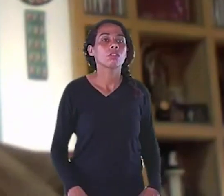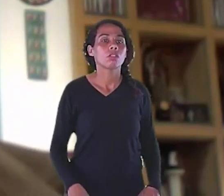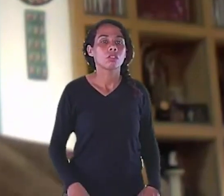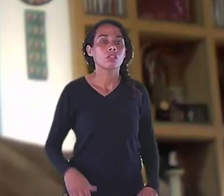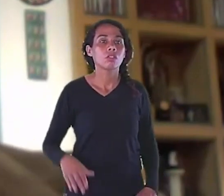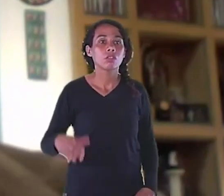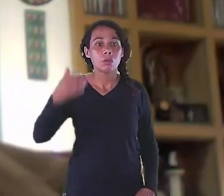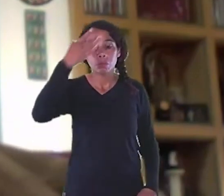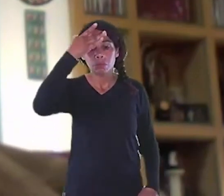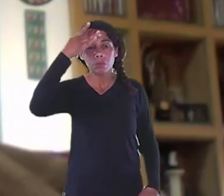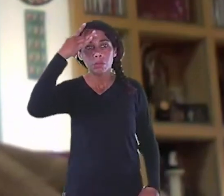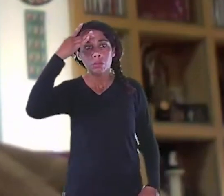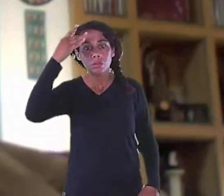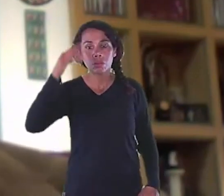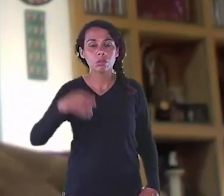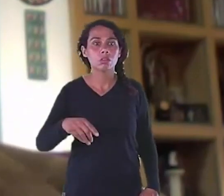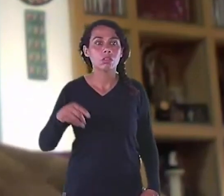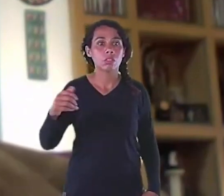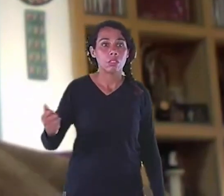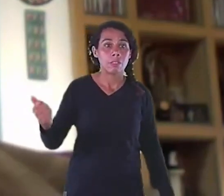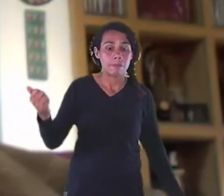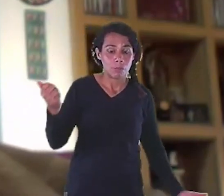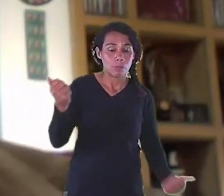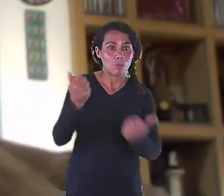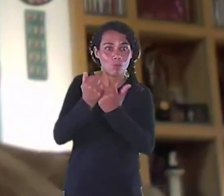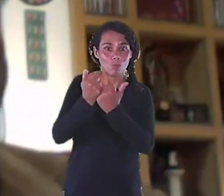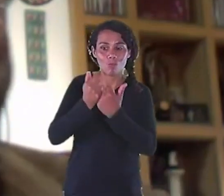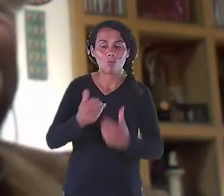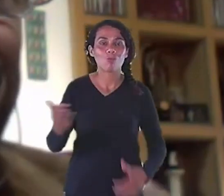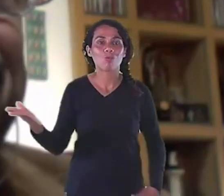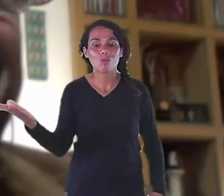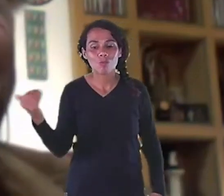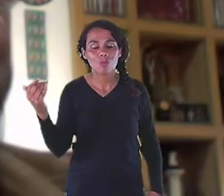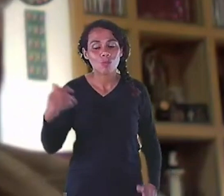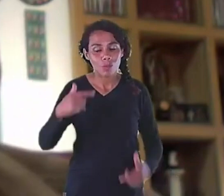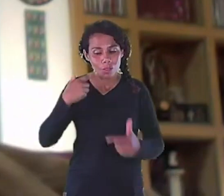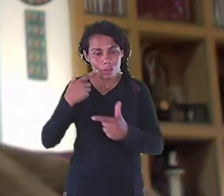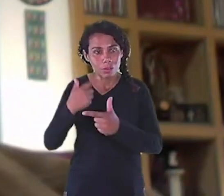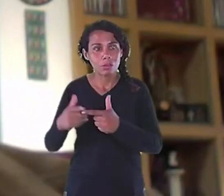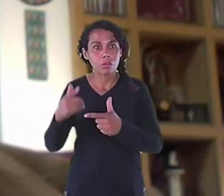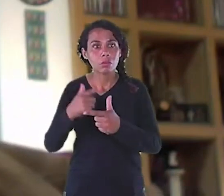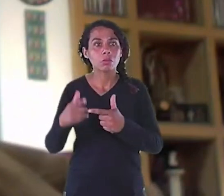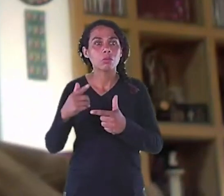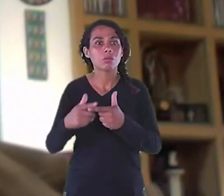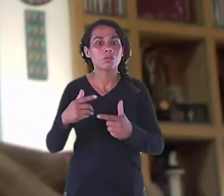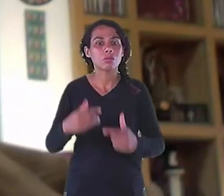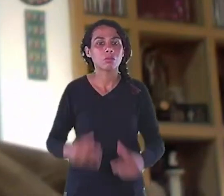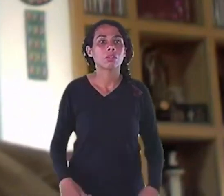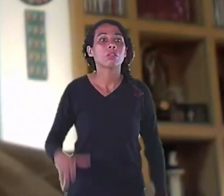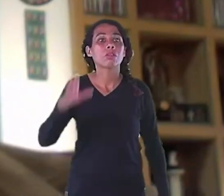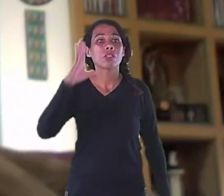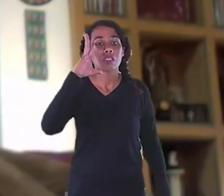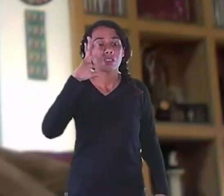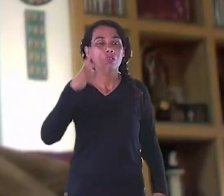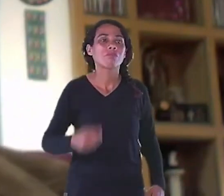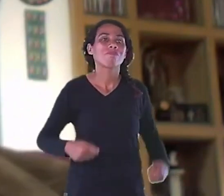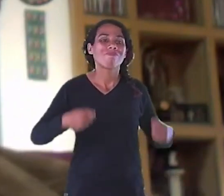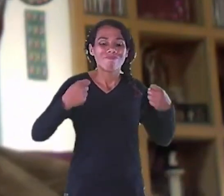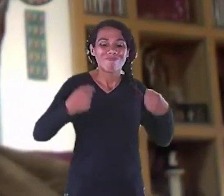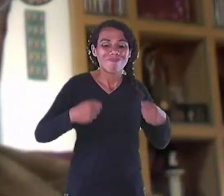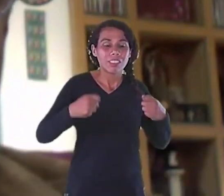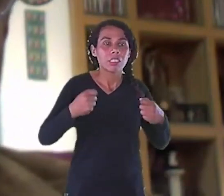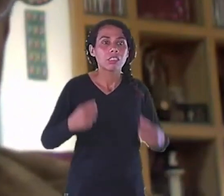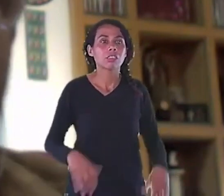Nós temos que resolver Esse problema Qual seria a melhor solução Olha que a metodologia É bem próxima Depois a gente escolhia A melhor